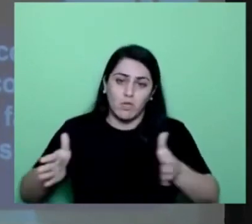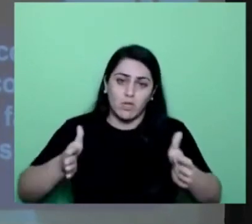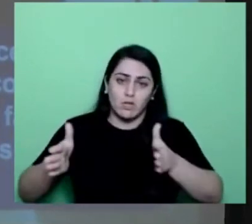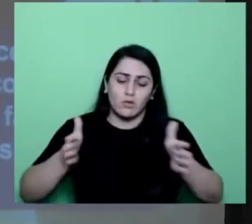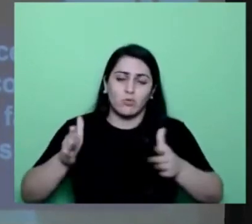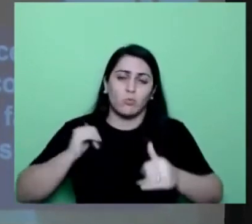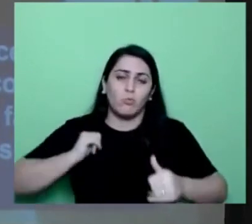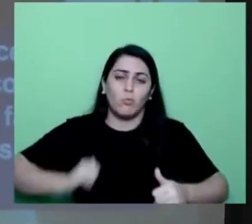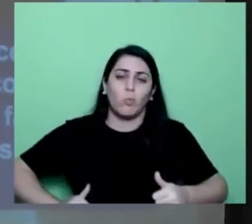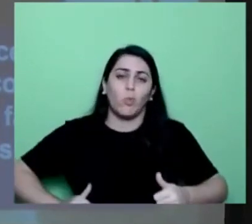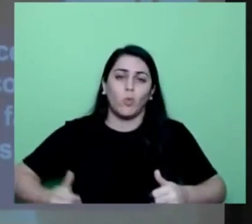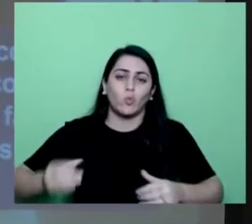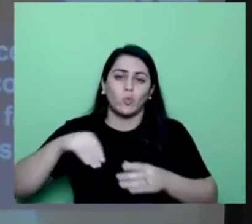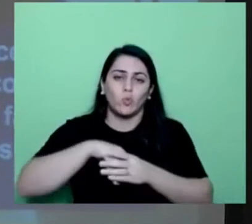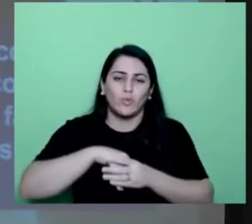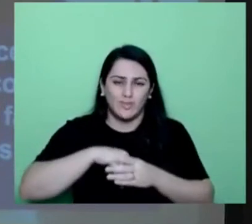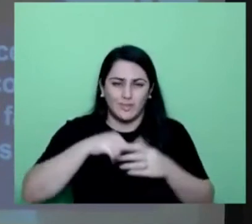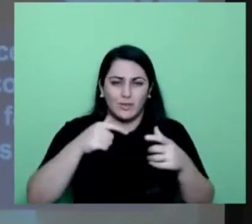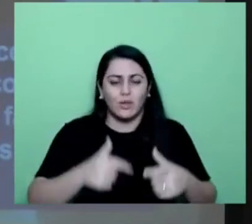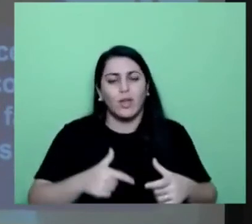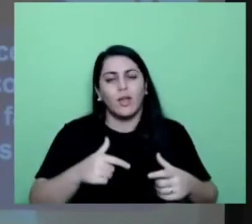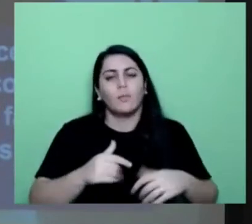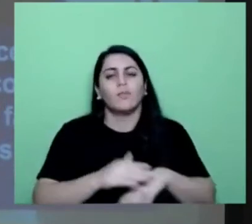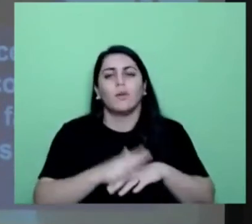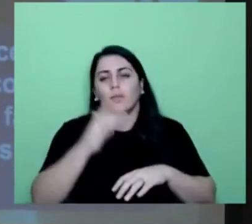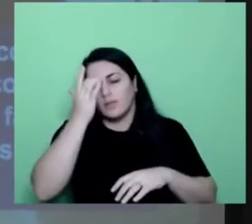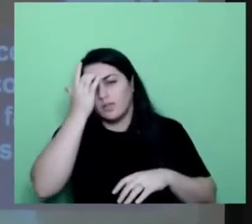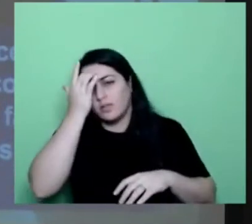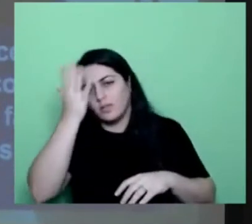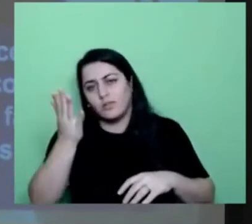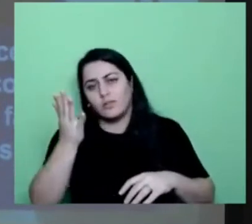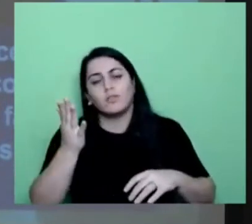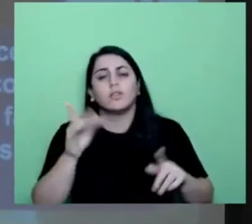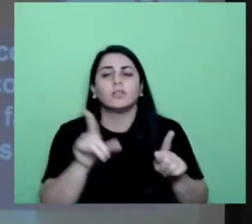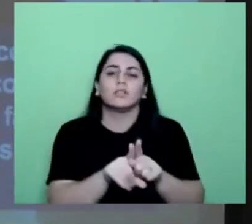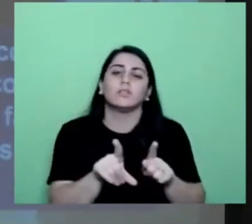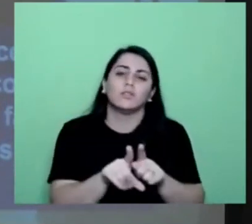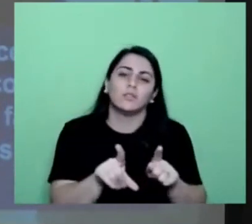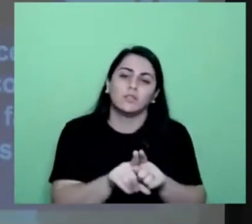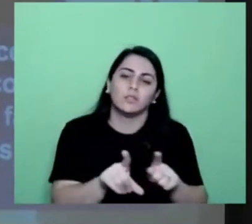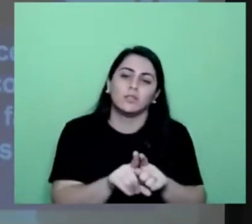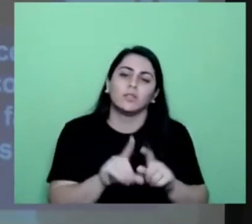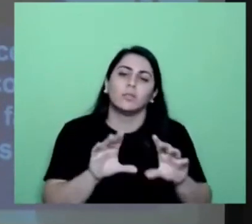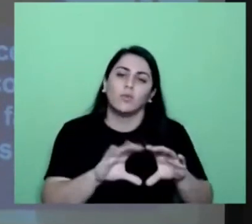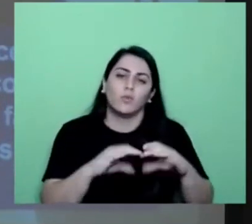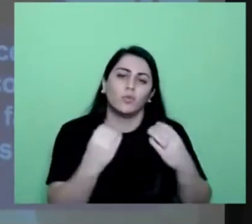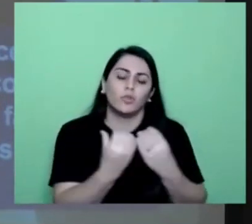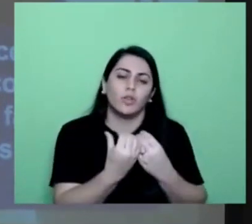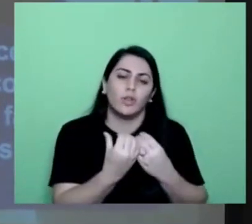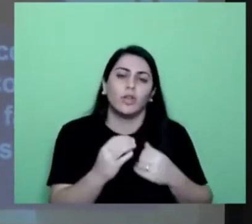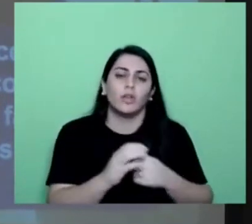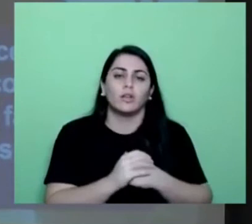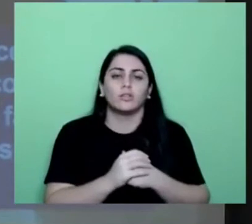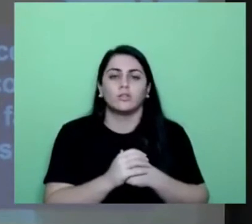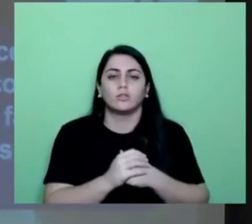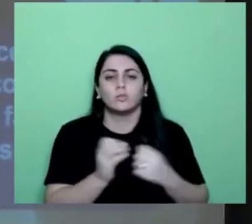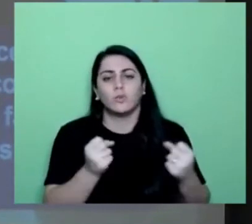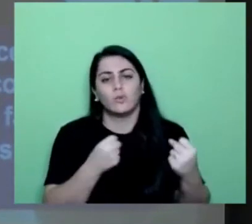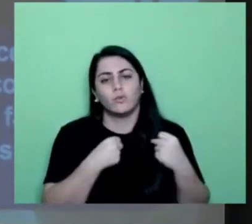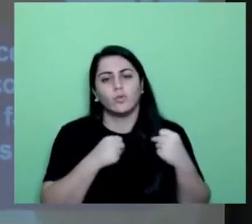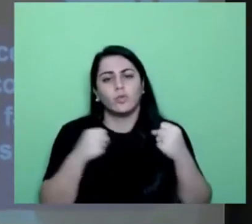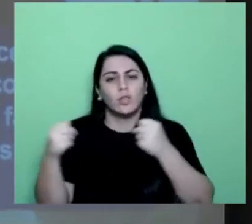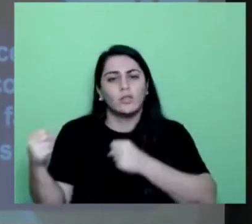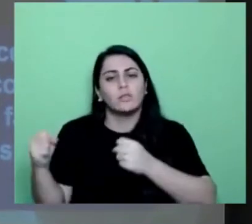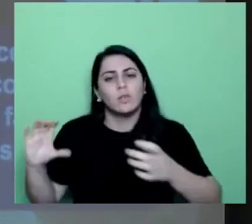convivência, a fim de facilitar o processo de retorno à família ou à comunidade de origem, o fortalecimento do vínculo e o